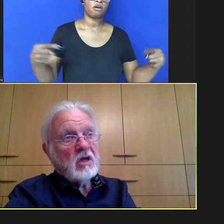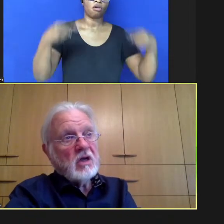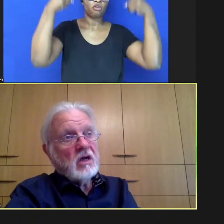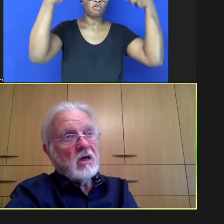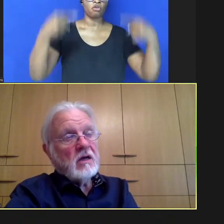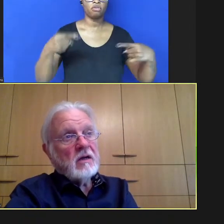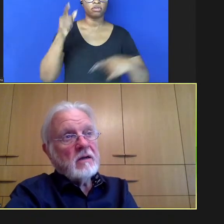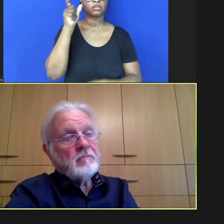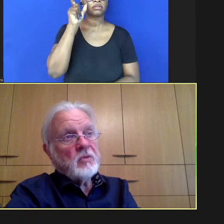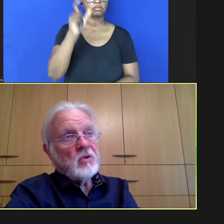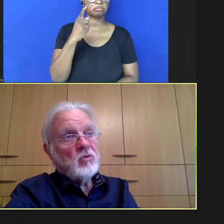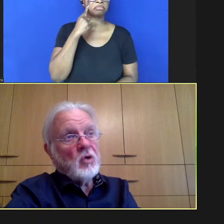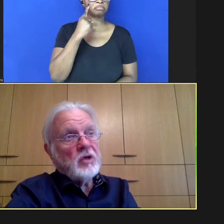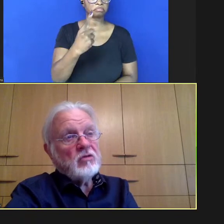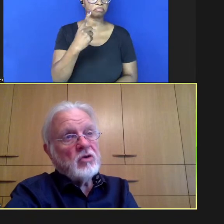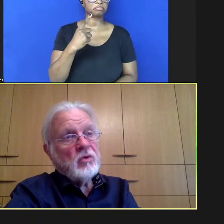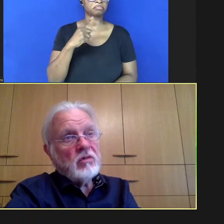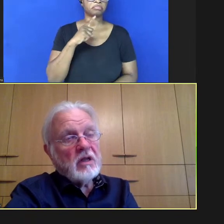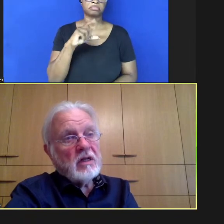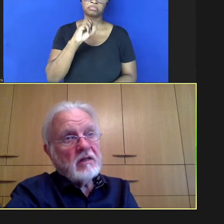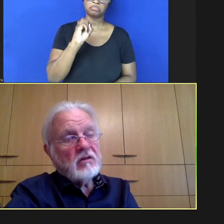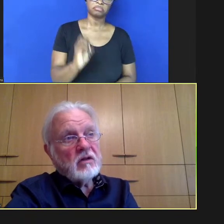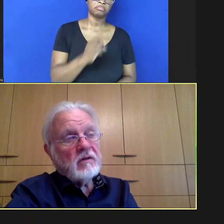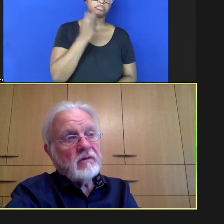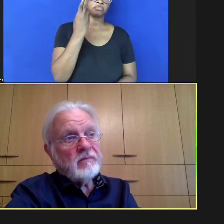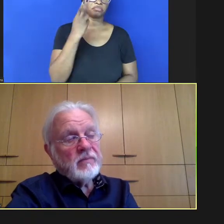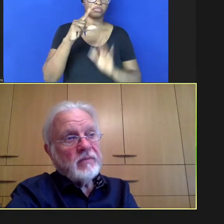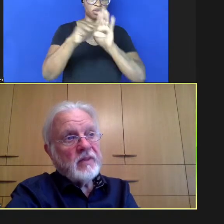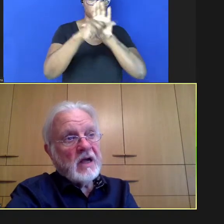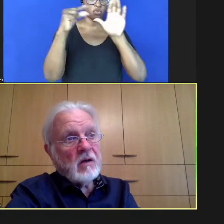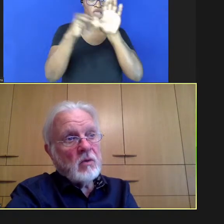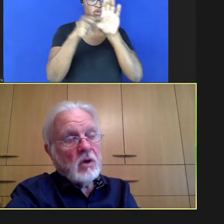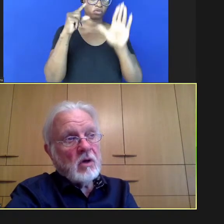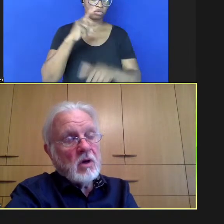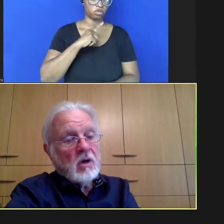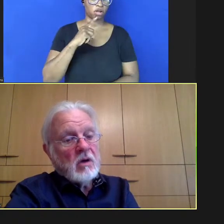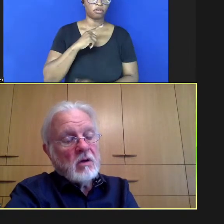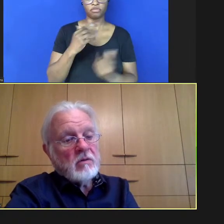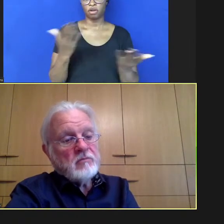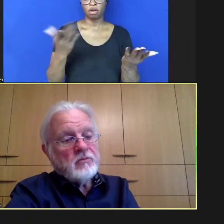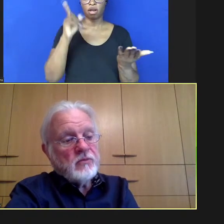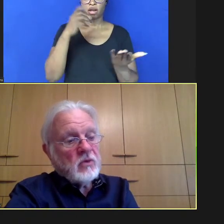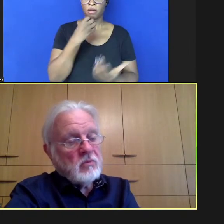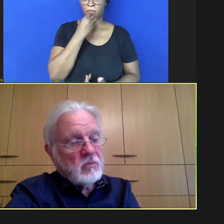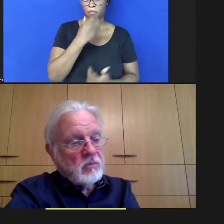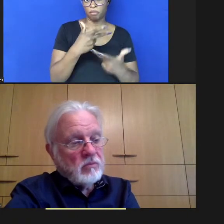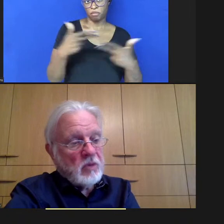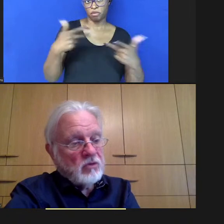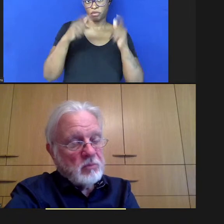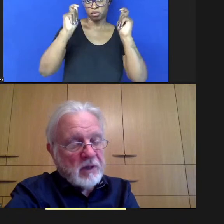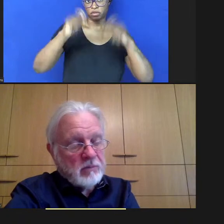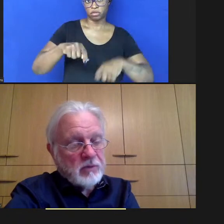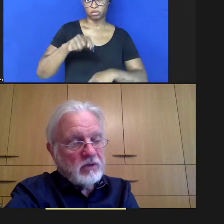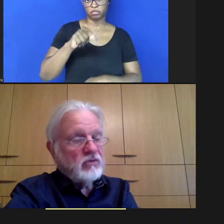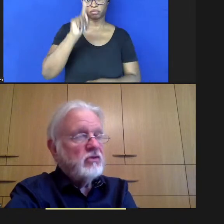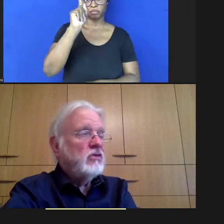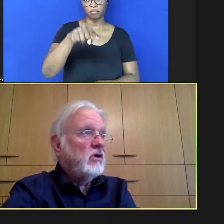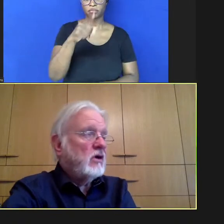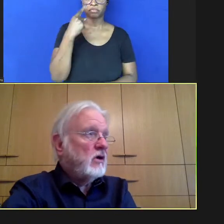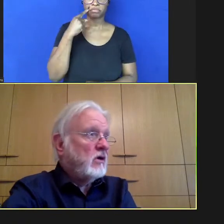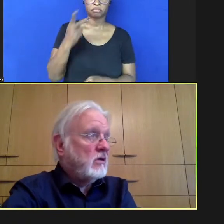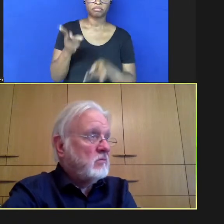ou pelo menos um dos autores então é uma boa coisa vermos que